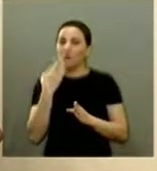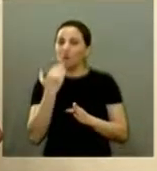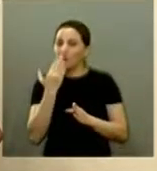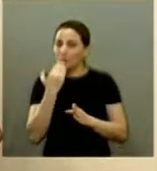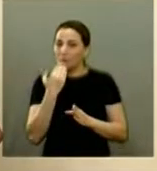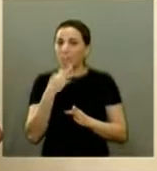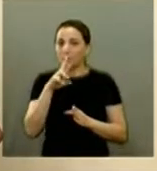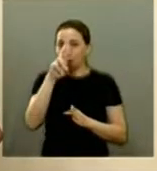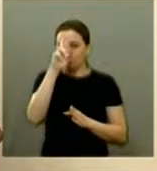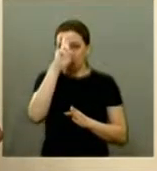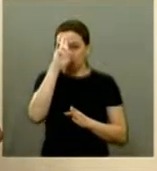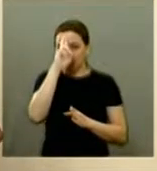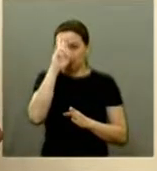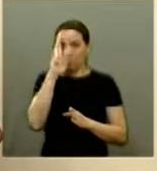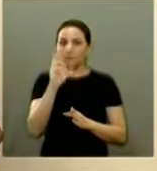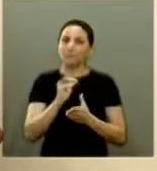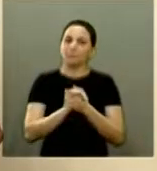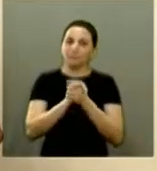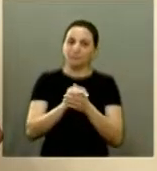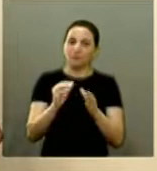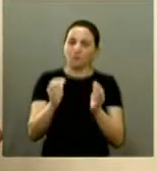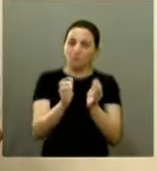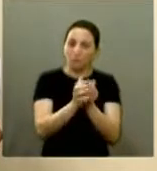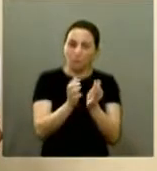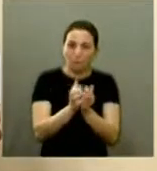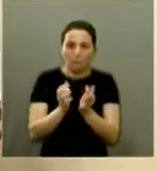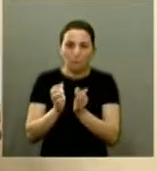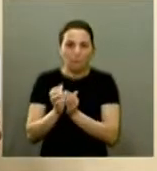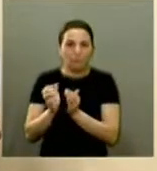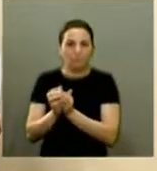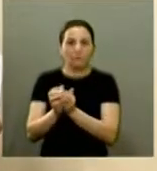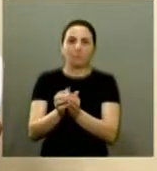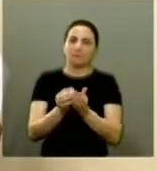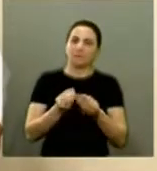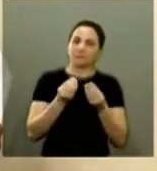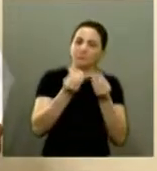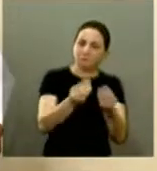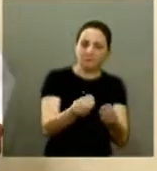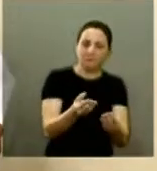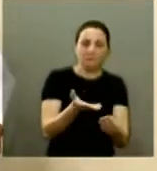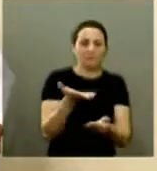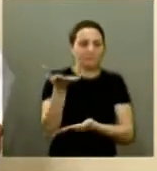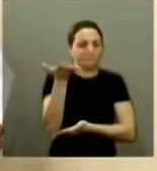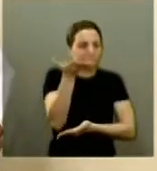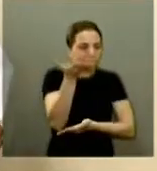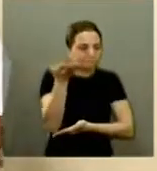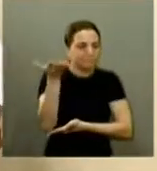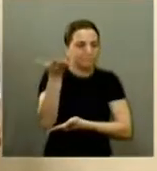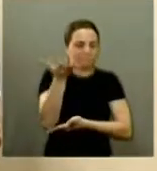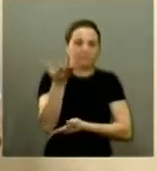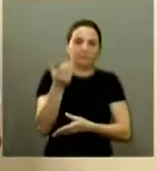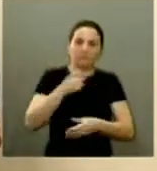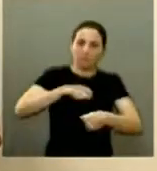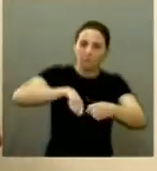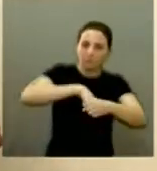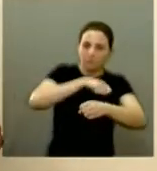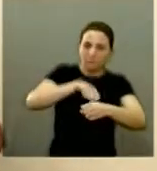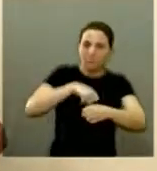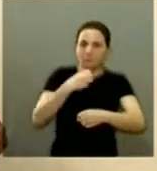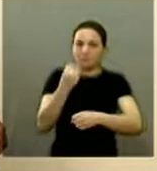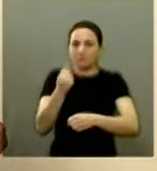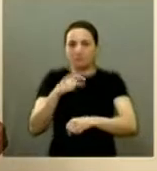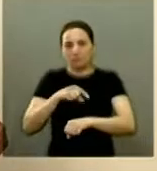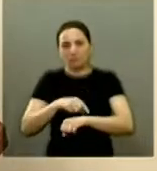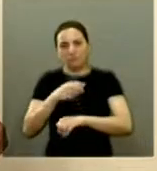batalha para servir parabenizar toda a equipe que estava servindo cozinhando o pessoal desde as 6 horas da manhã